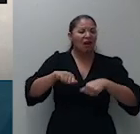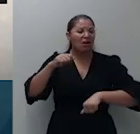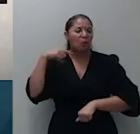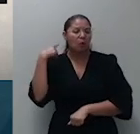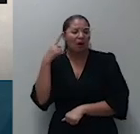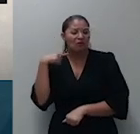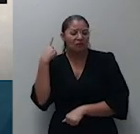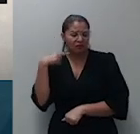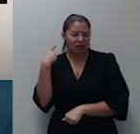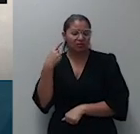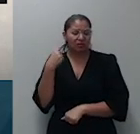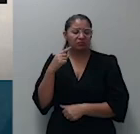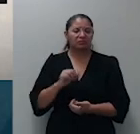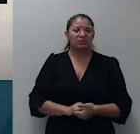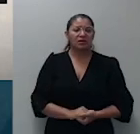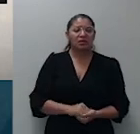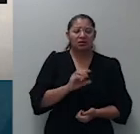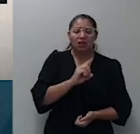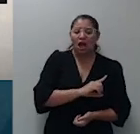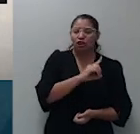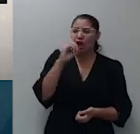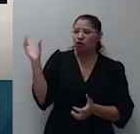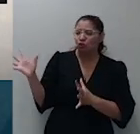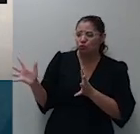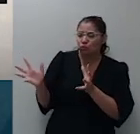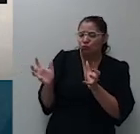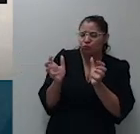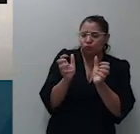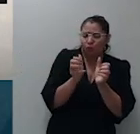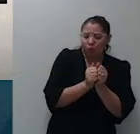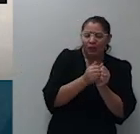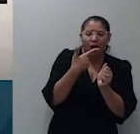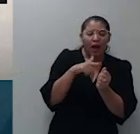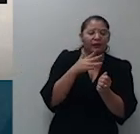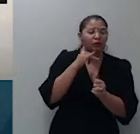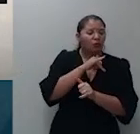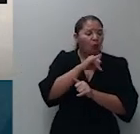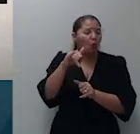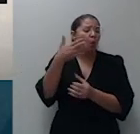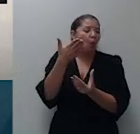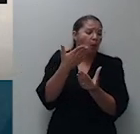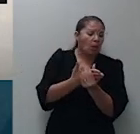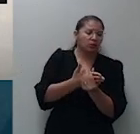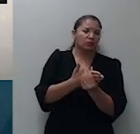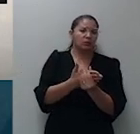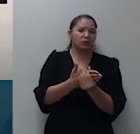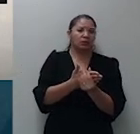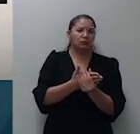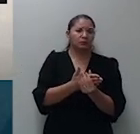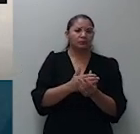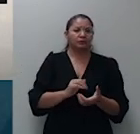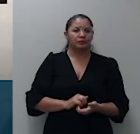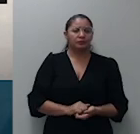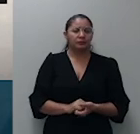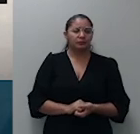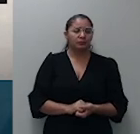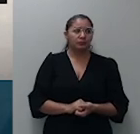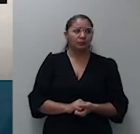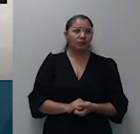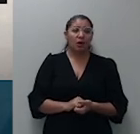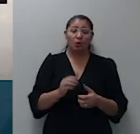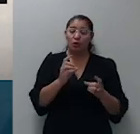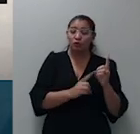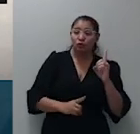da data da juntada do mandado de citação após o Superior Tribunal de Justiça,